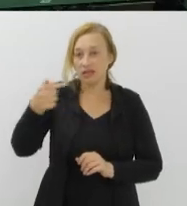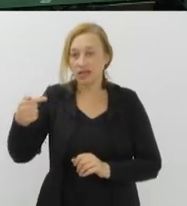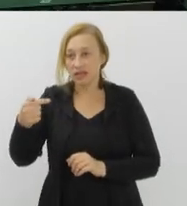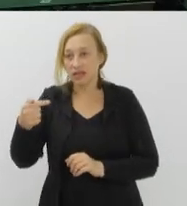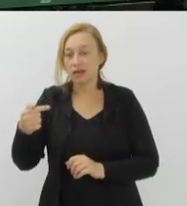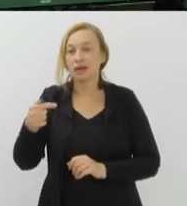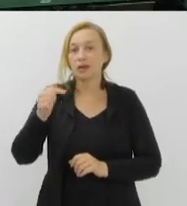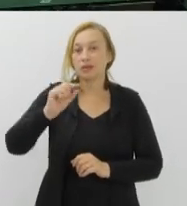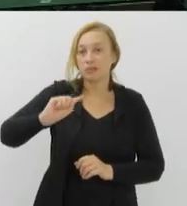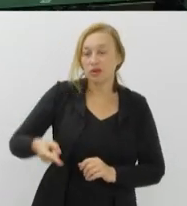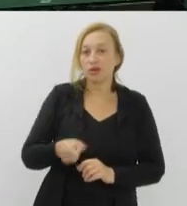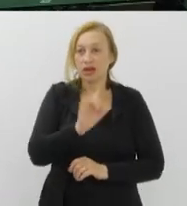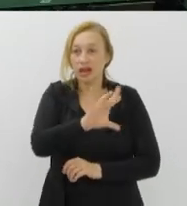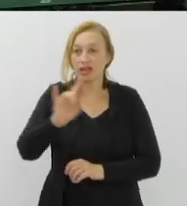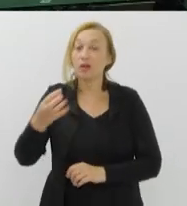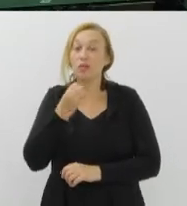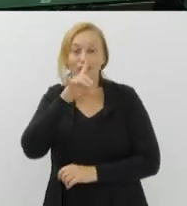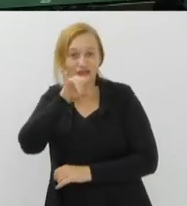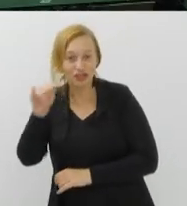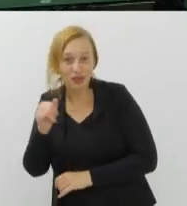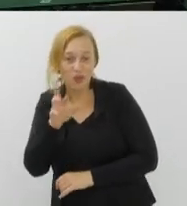sobre o edital. Bom dia, Rui.